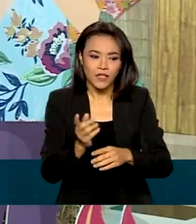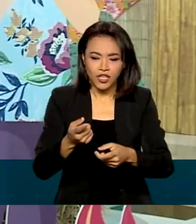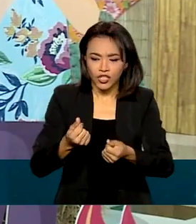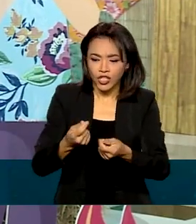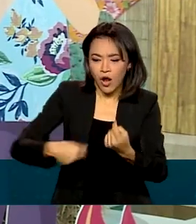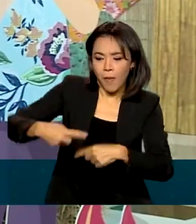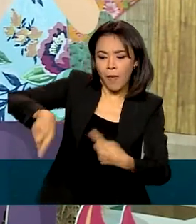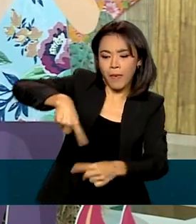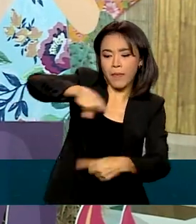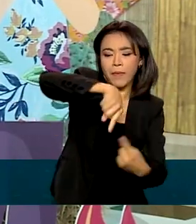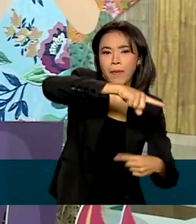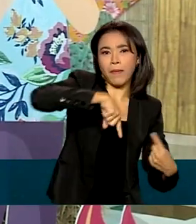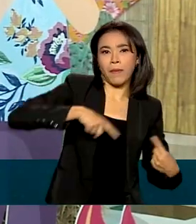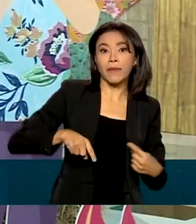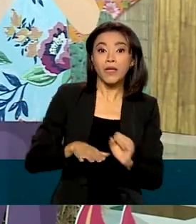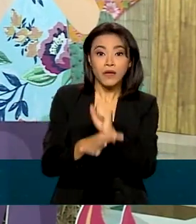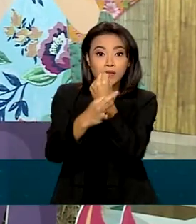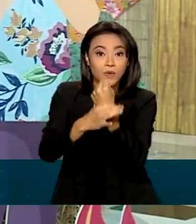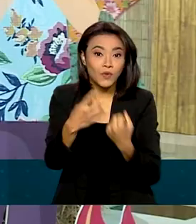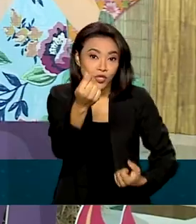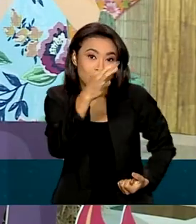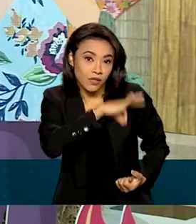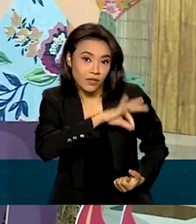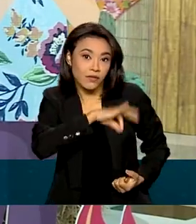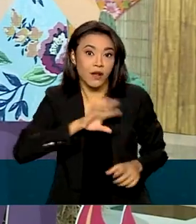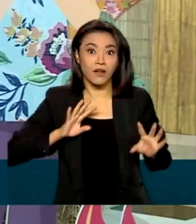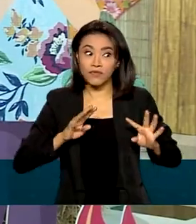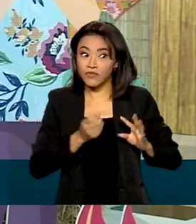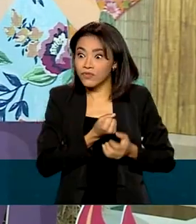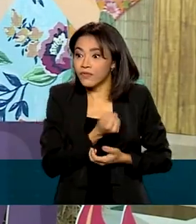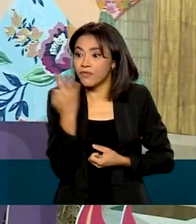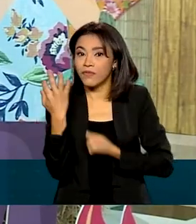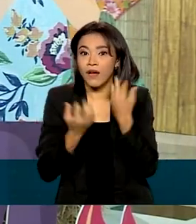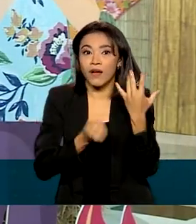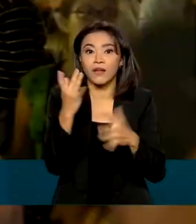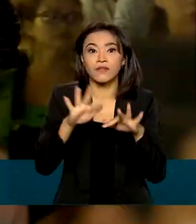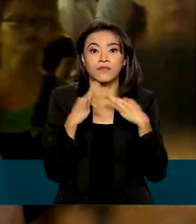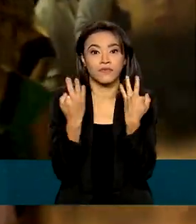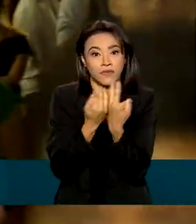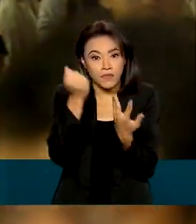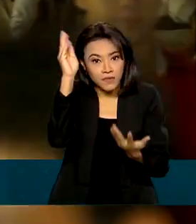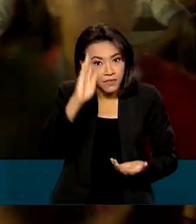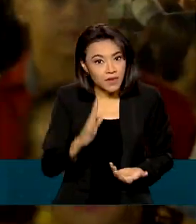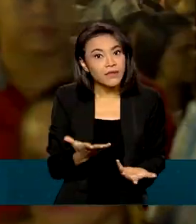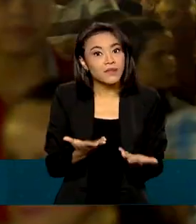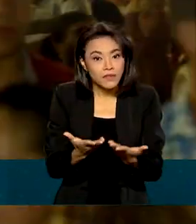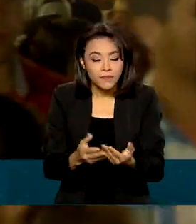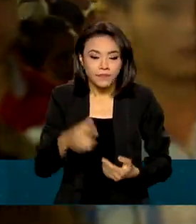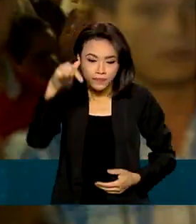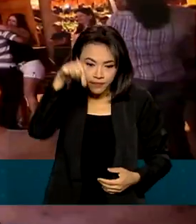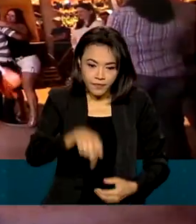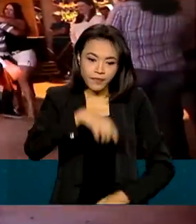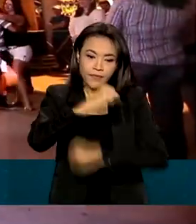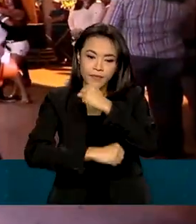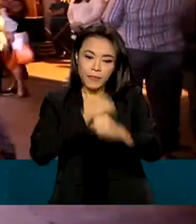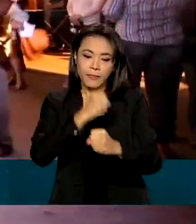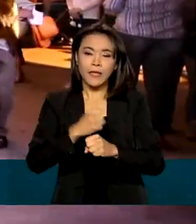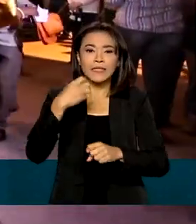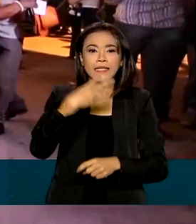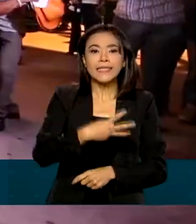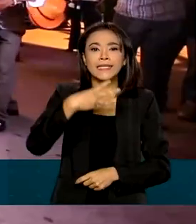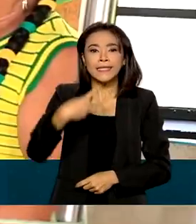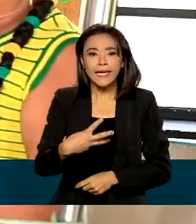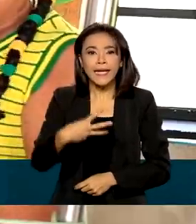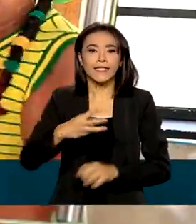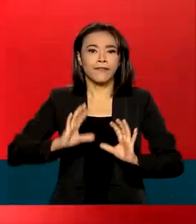renda e garantem o sustento de milhares de famílias Brasil afora. Este ano são 33 festas